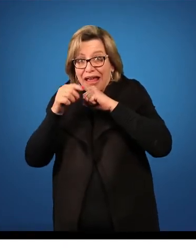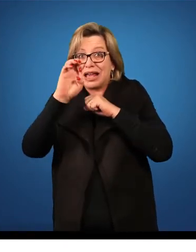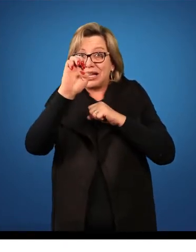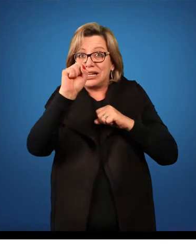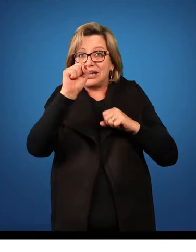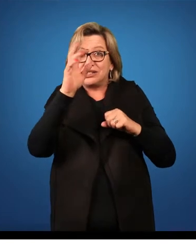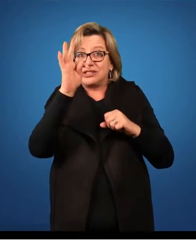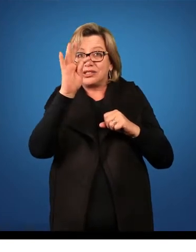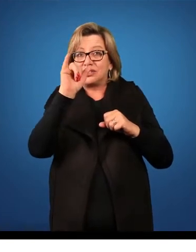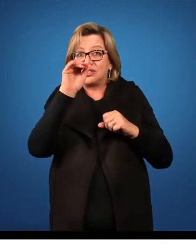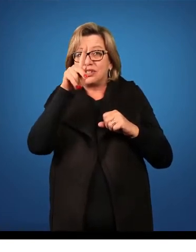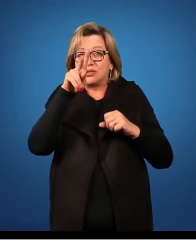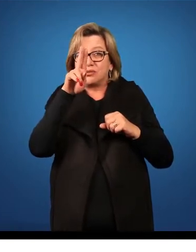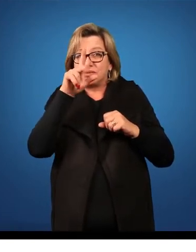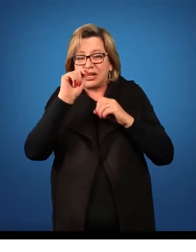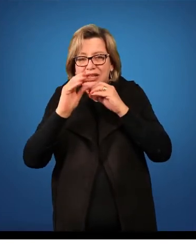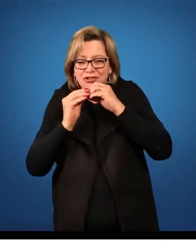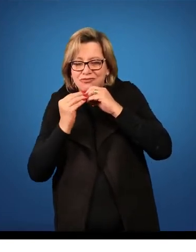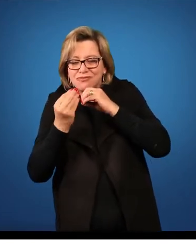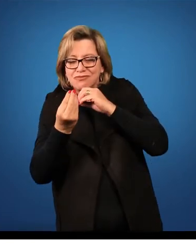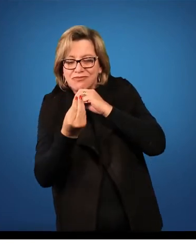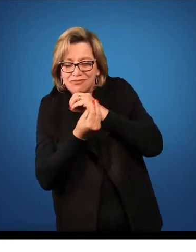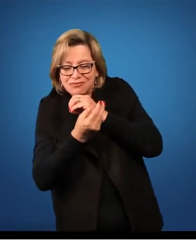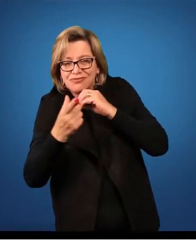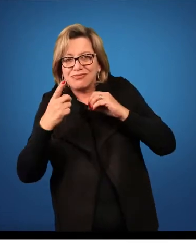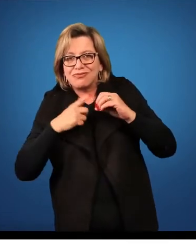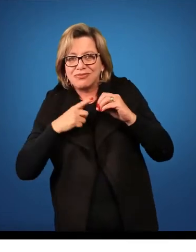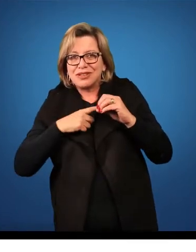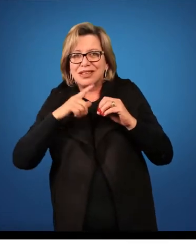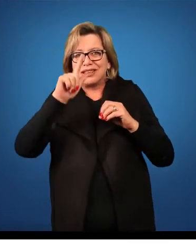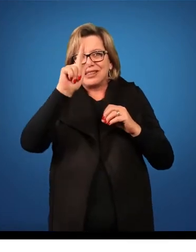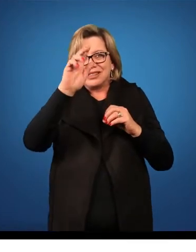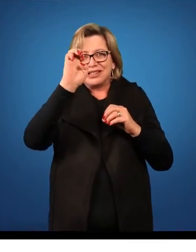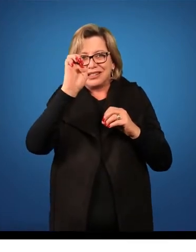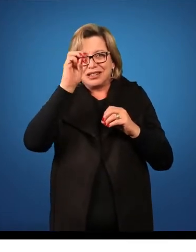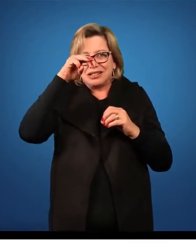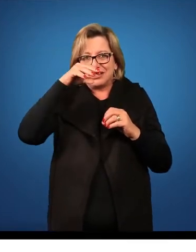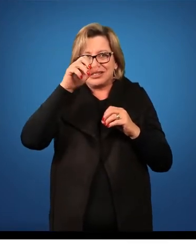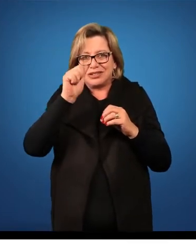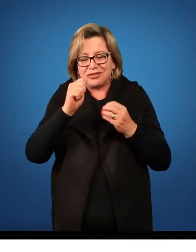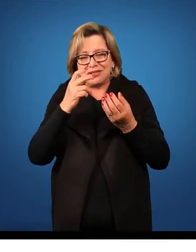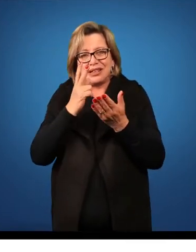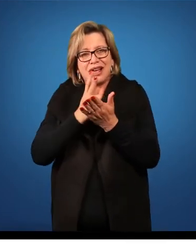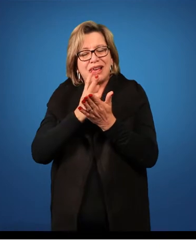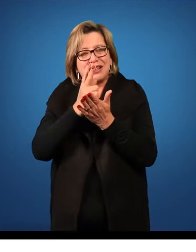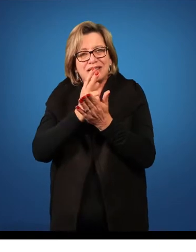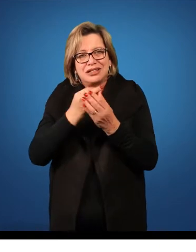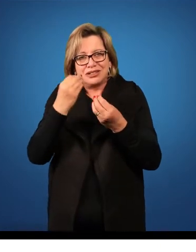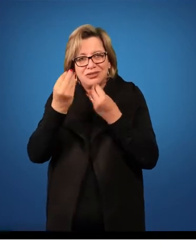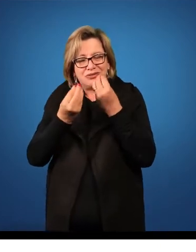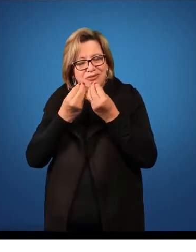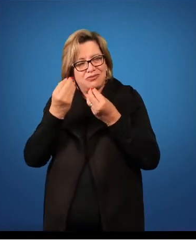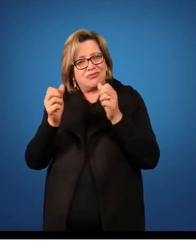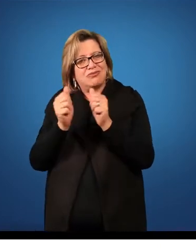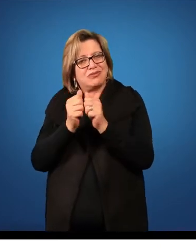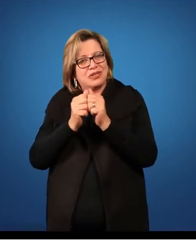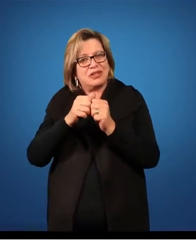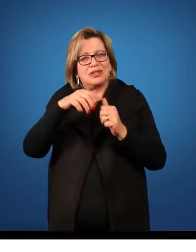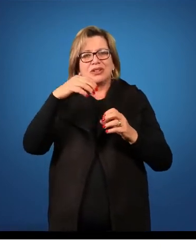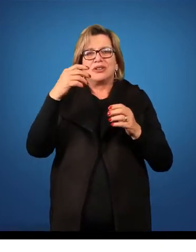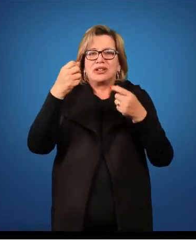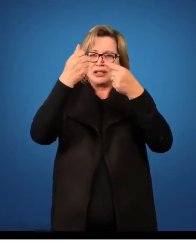a gente tira uma estípula, tem a gema. Então, folha composta alterna com estípula é